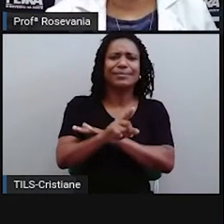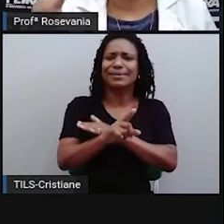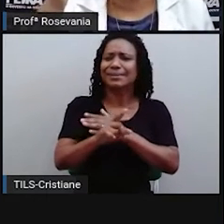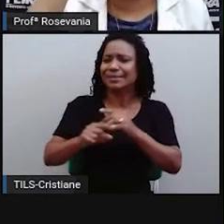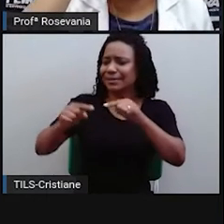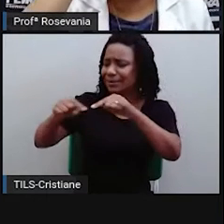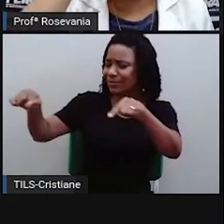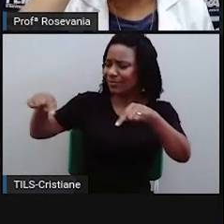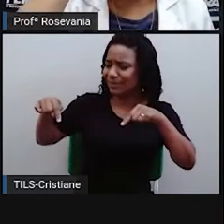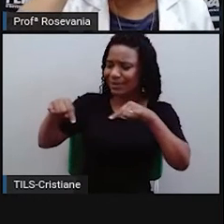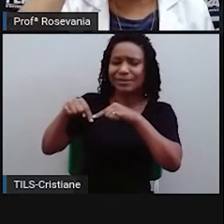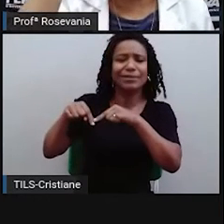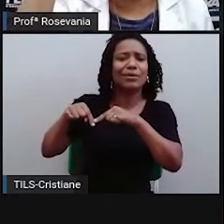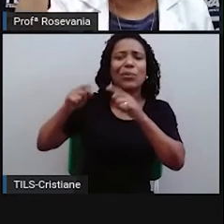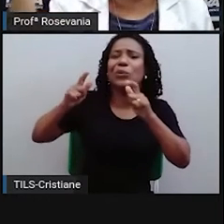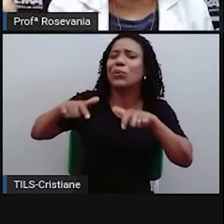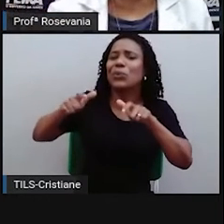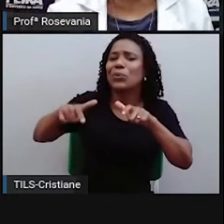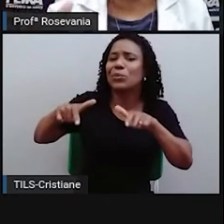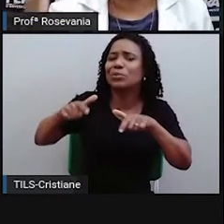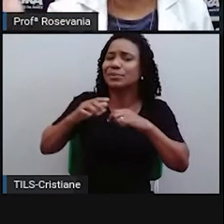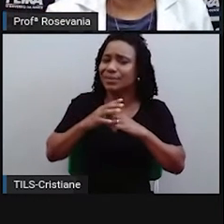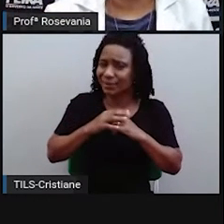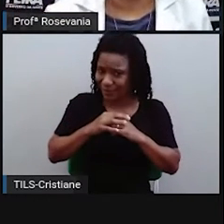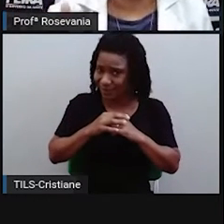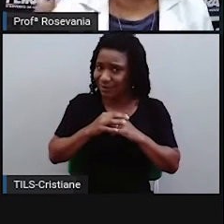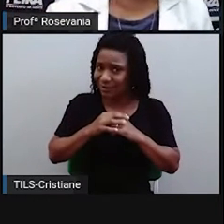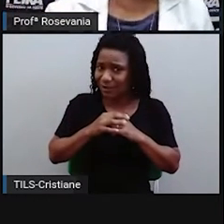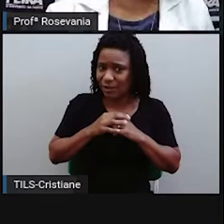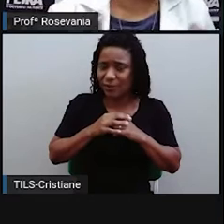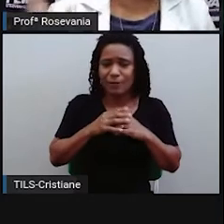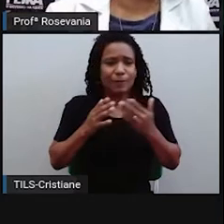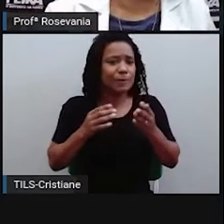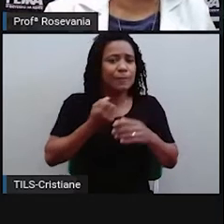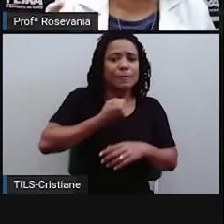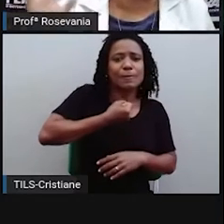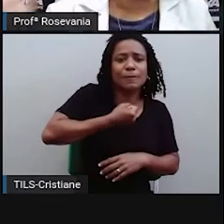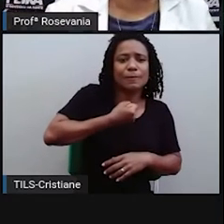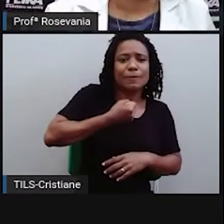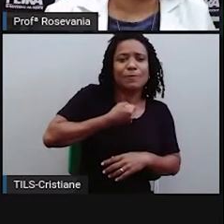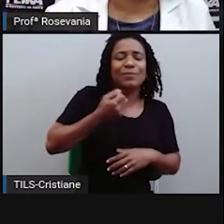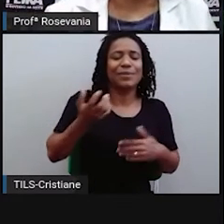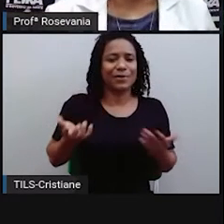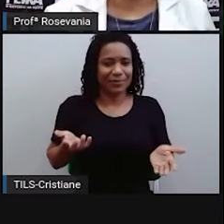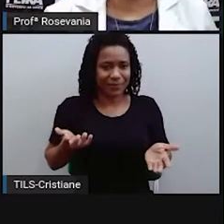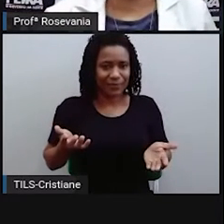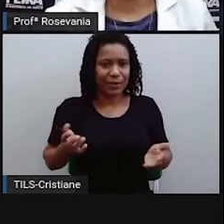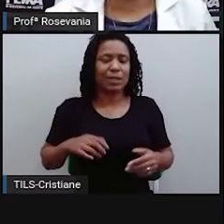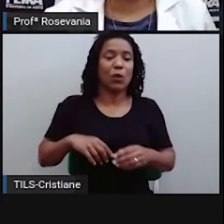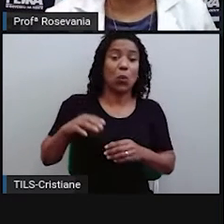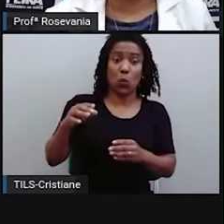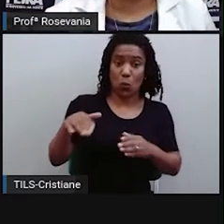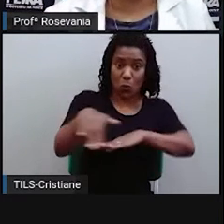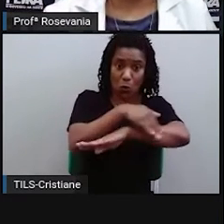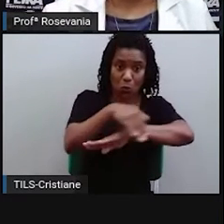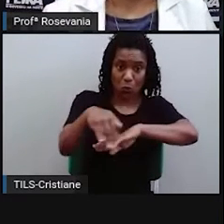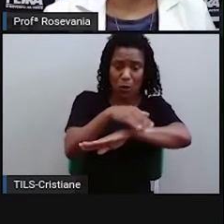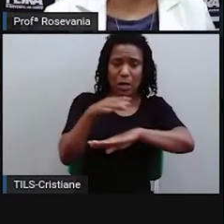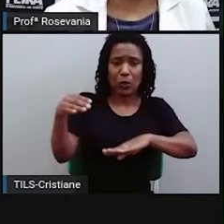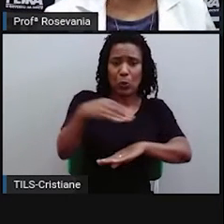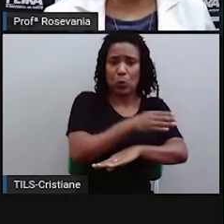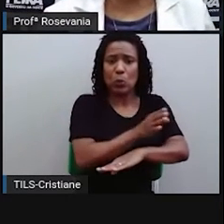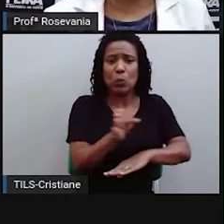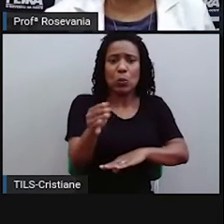para chegar numa, sei lá, numa padaria, no supermercado, no mercadinho, o que for lá no bairro que você está? Então,